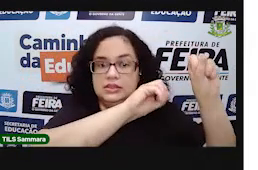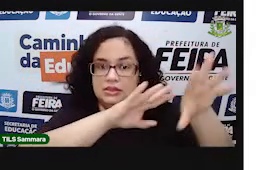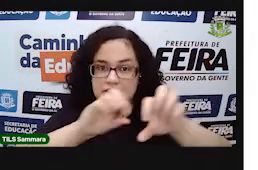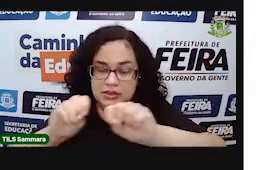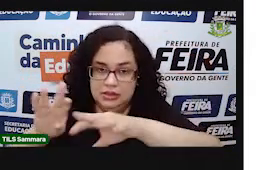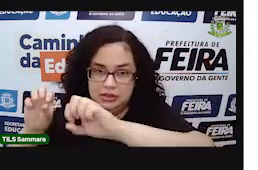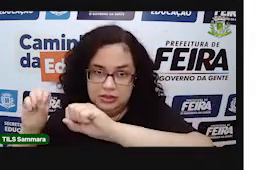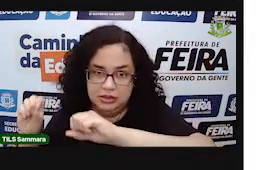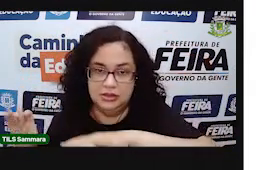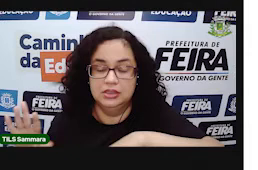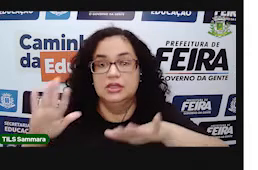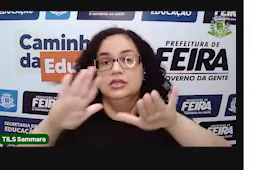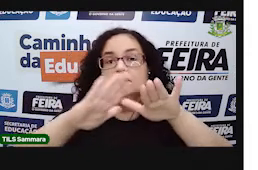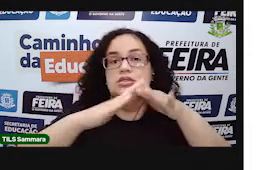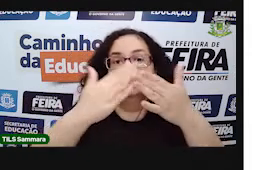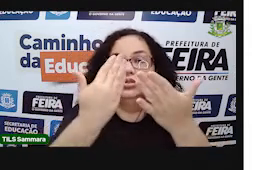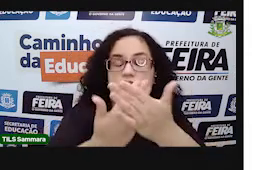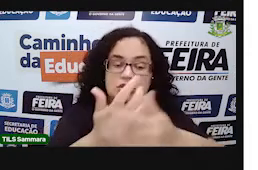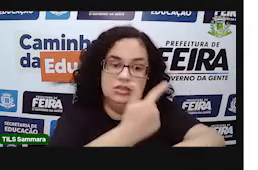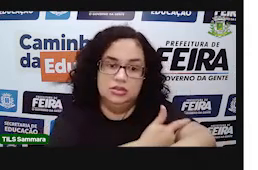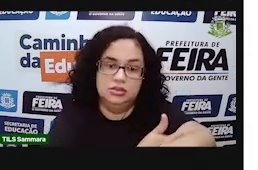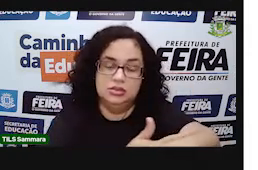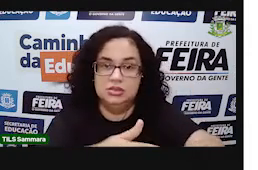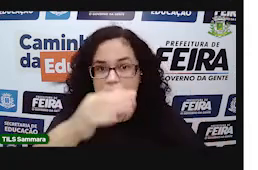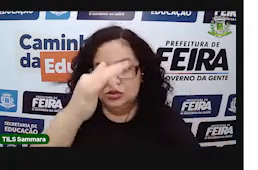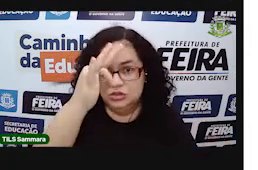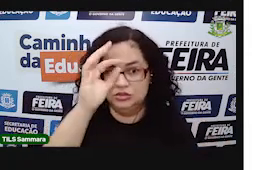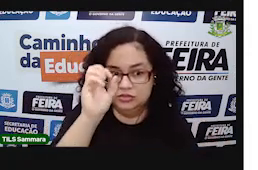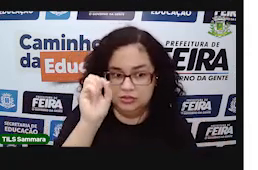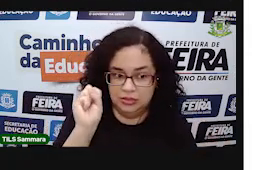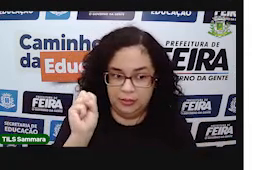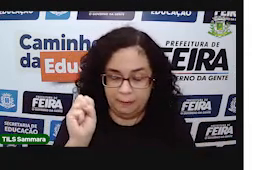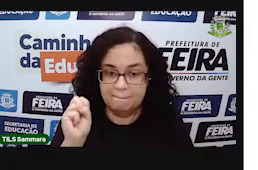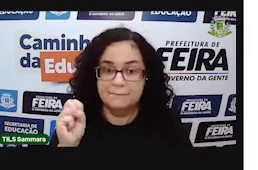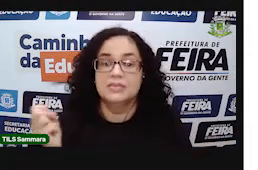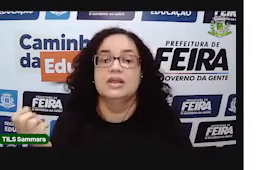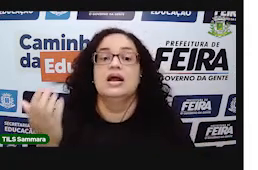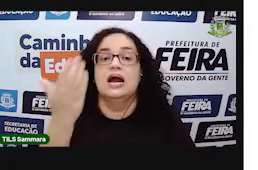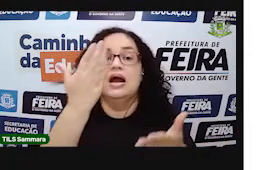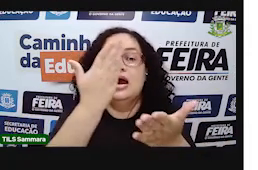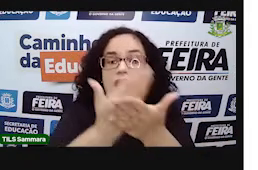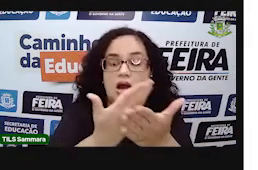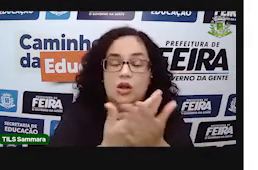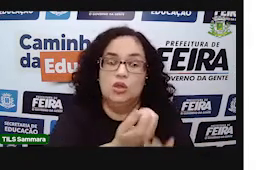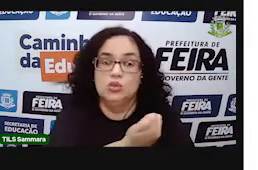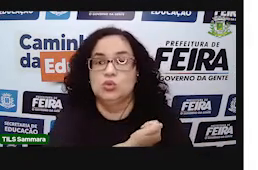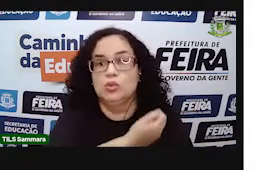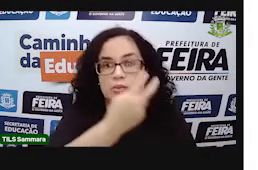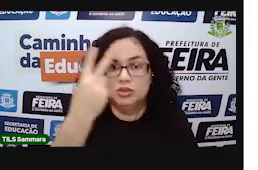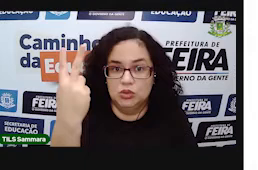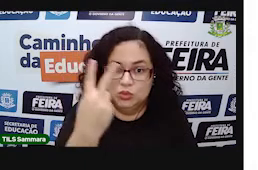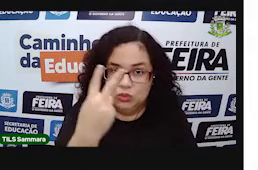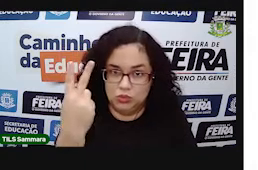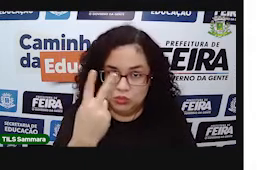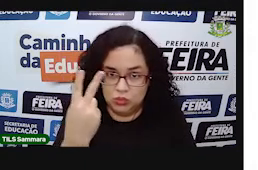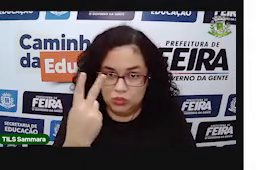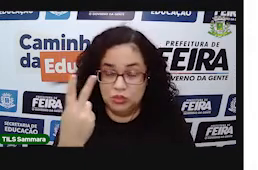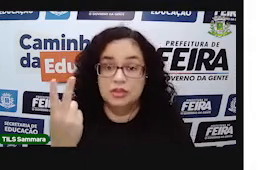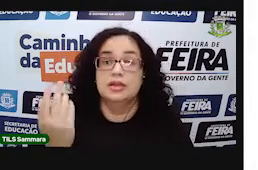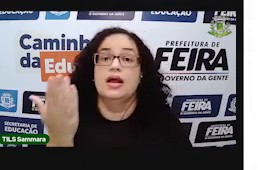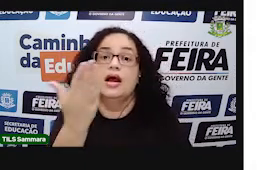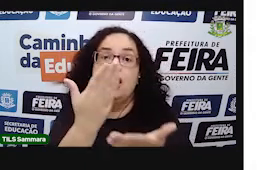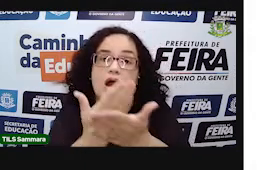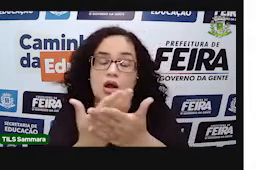Secretaria Municipal de Educação de Fira de Santana. Essa é a aula número 2.